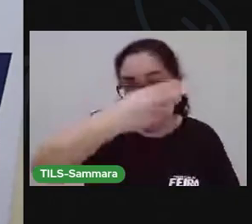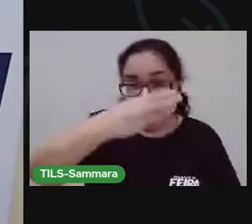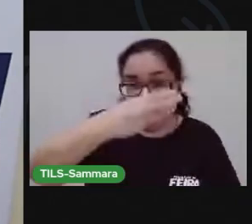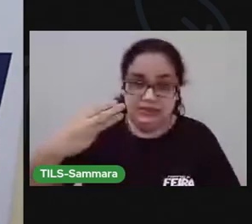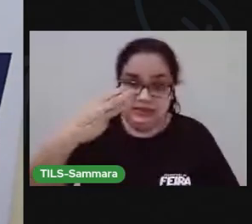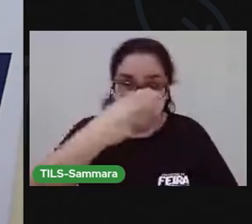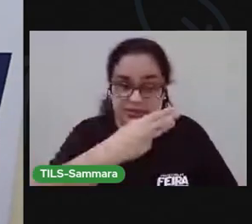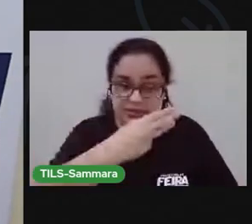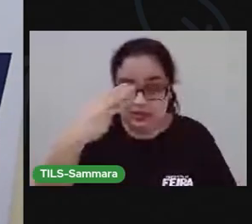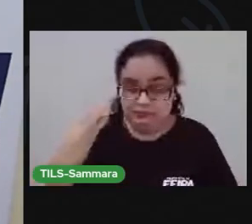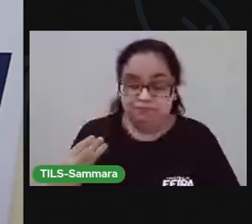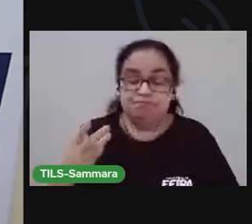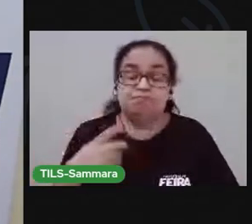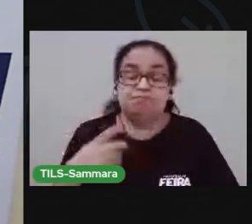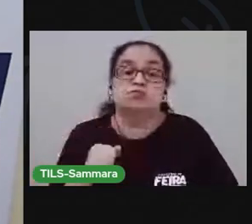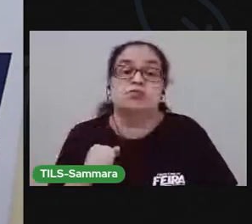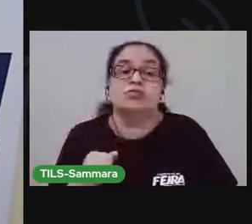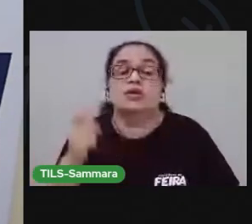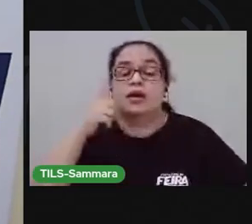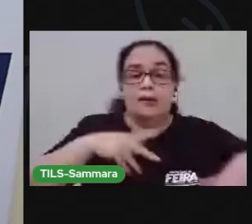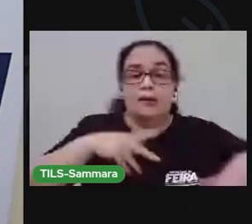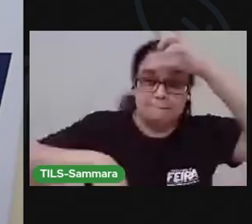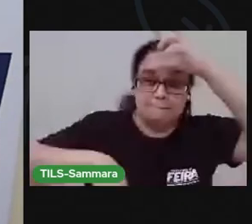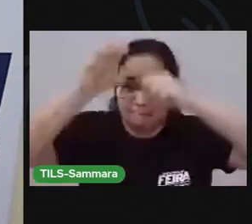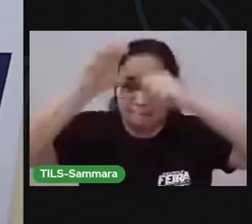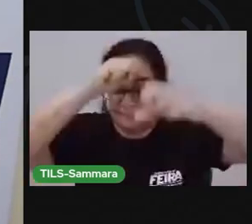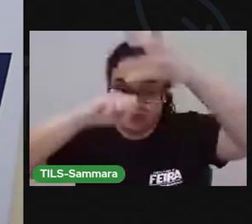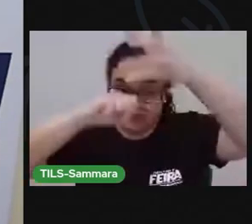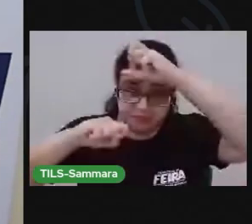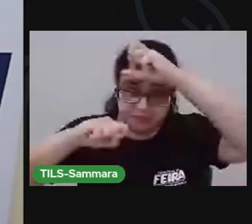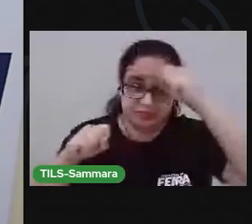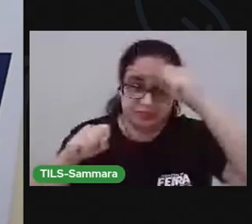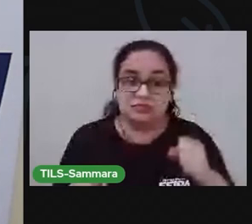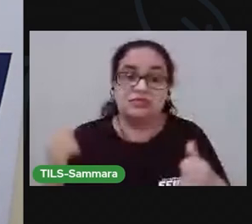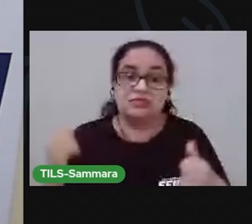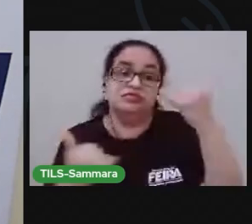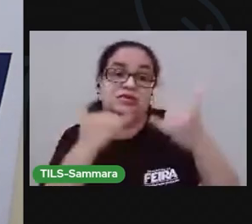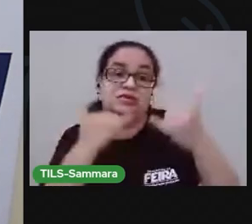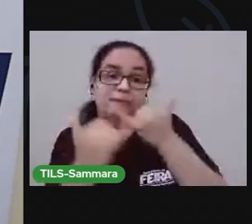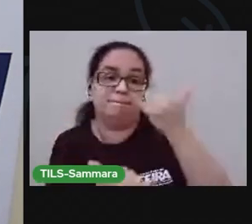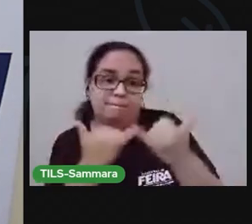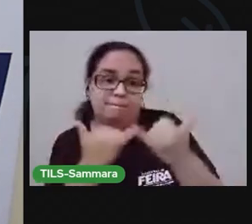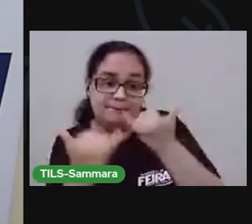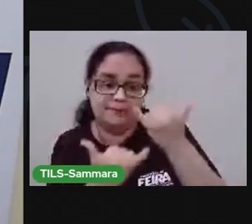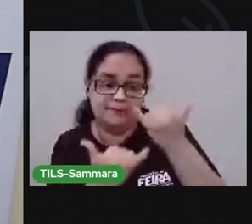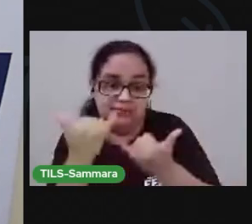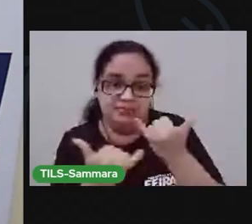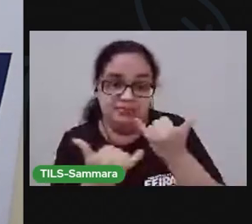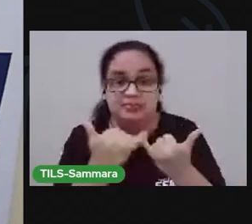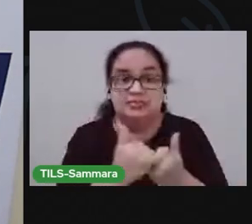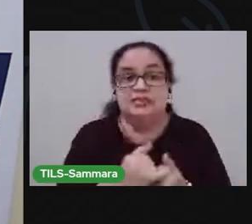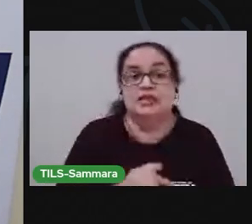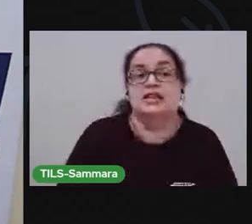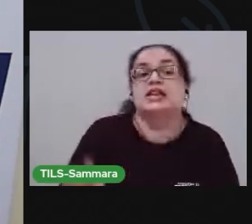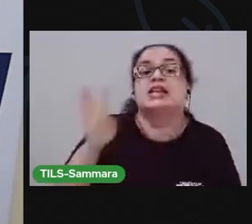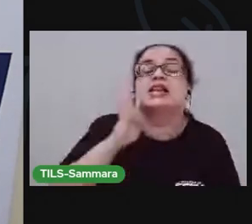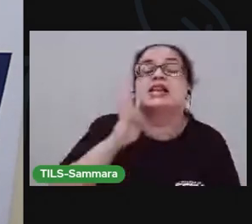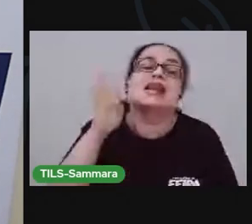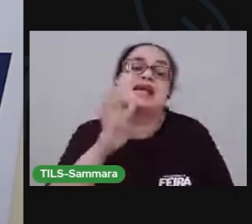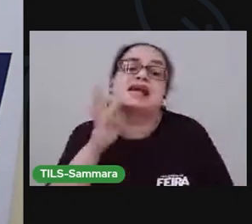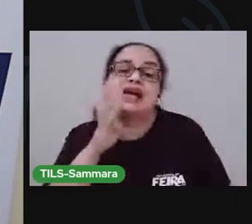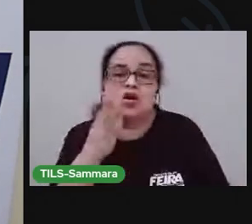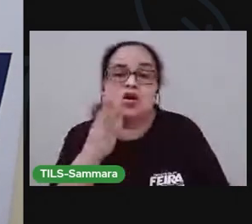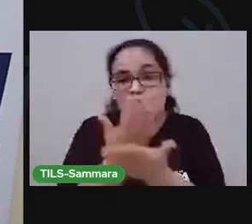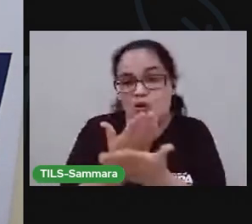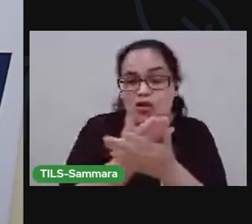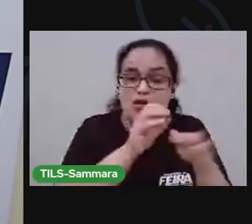A gente vai aprender, vai se divertir, vai ter muita coisa legal nessa aula de